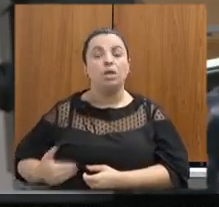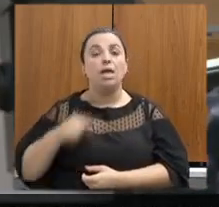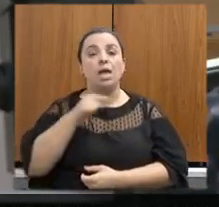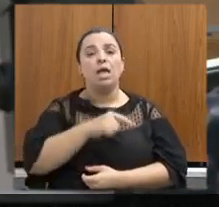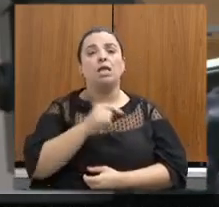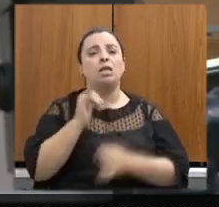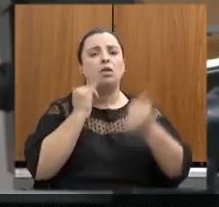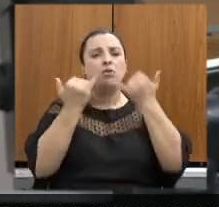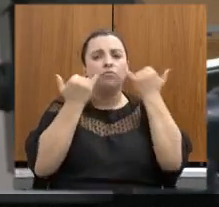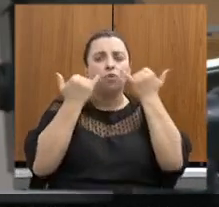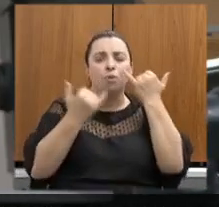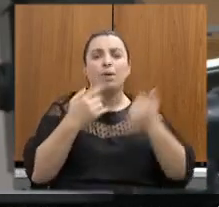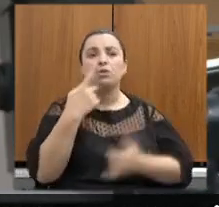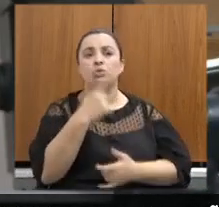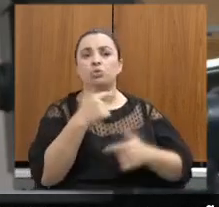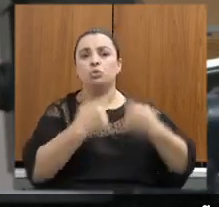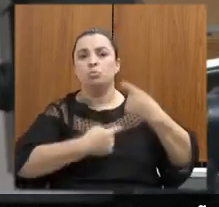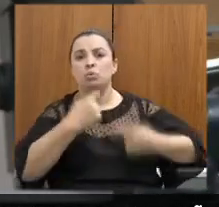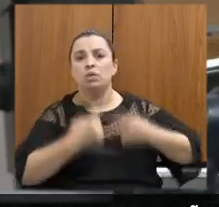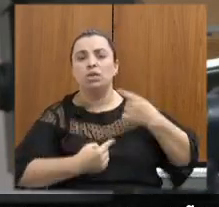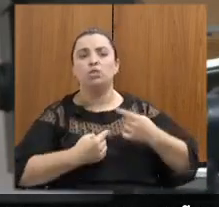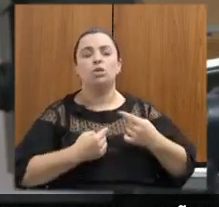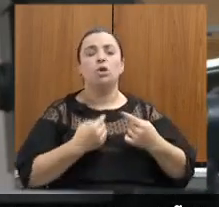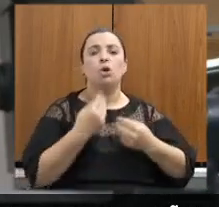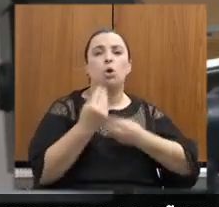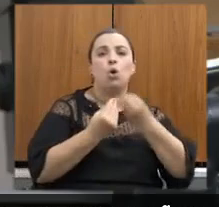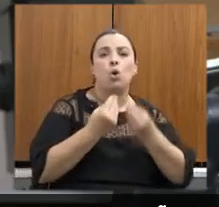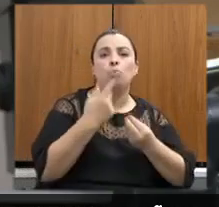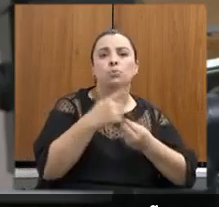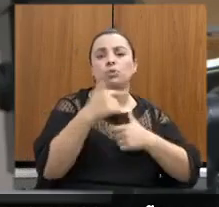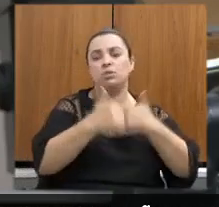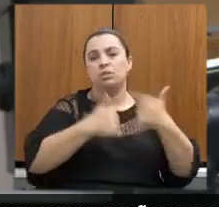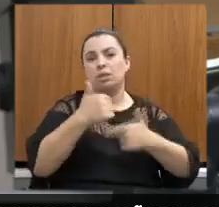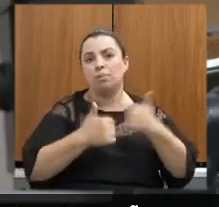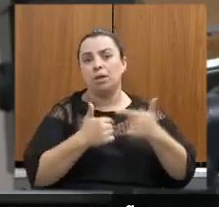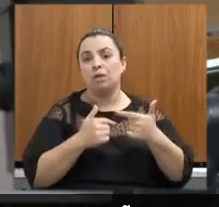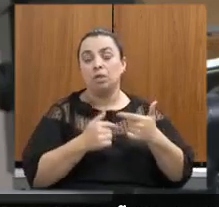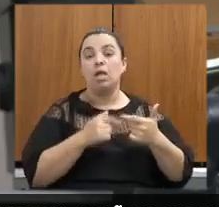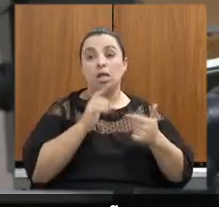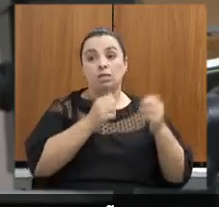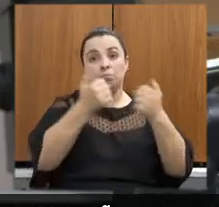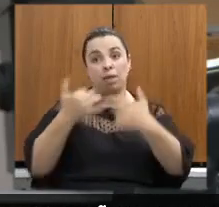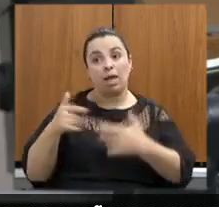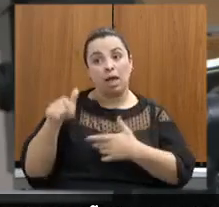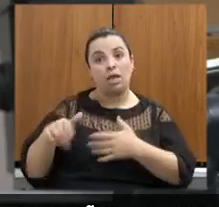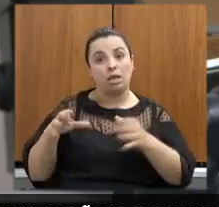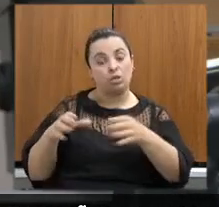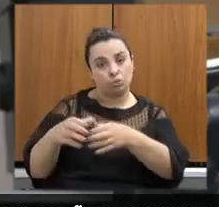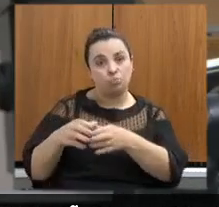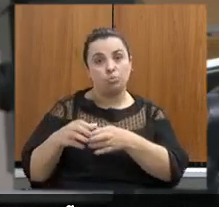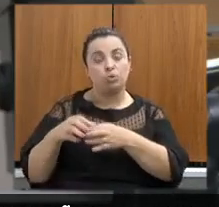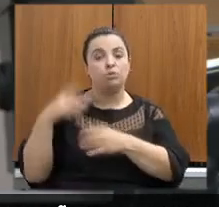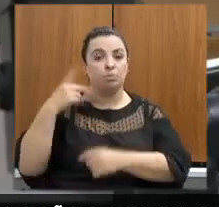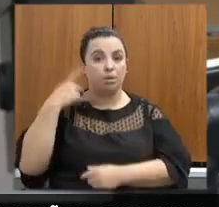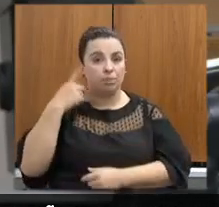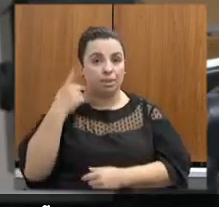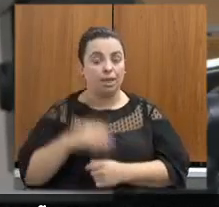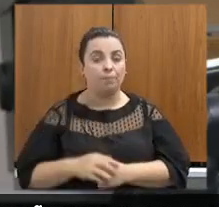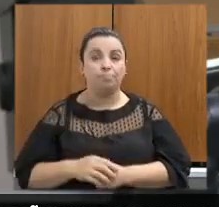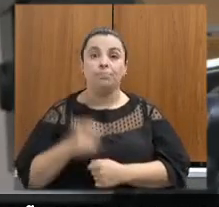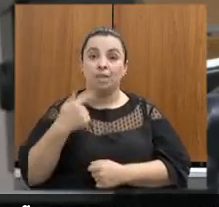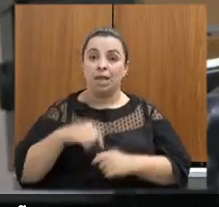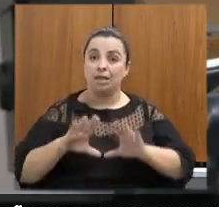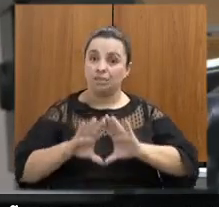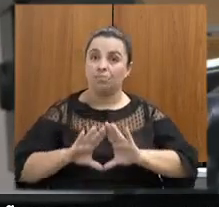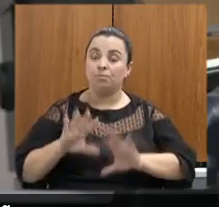dos respectivos órgãos e suas políticas públicas às comissões parlamentares relacionadas à sua área de atuação. A Assembleia Fiscaliza foi criada